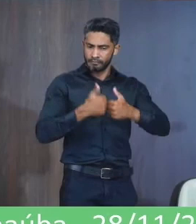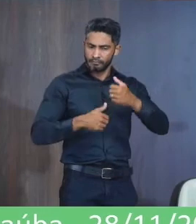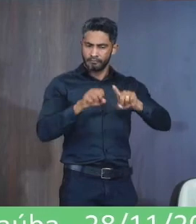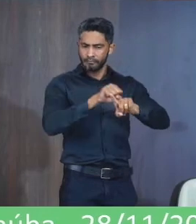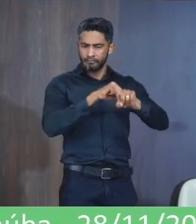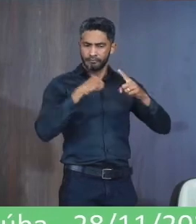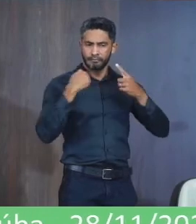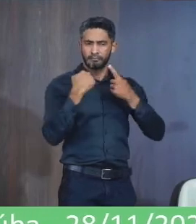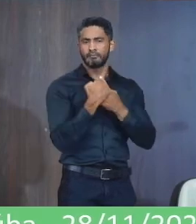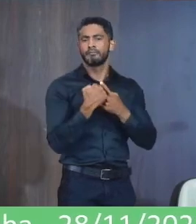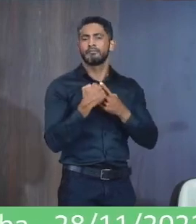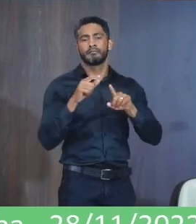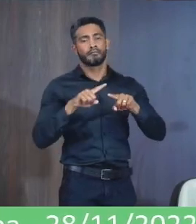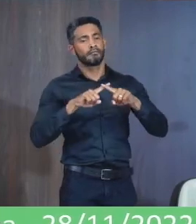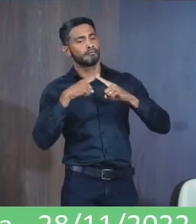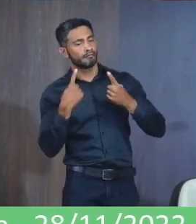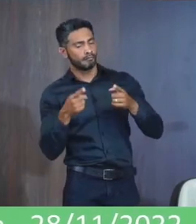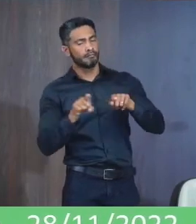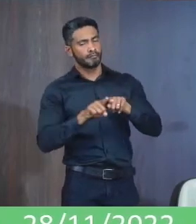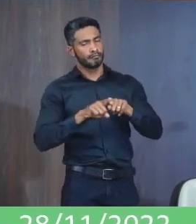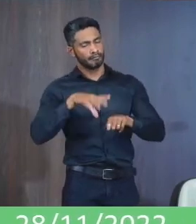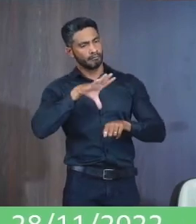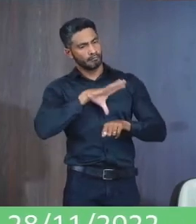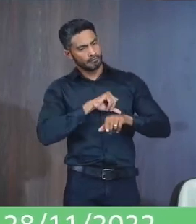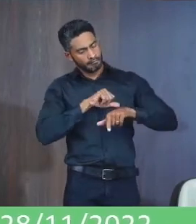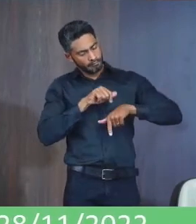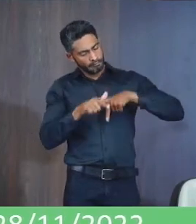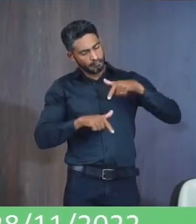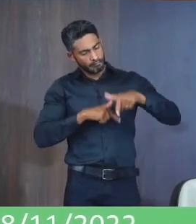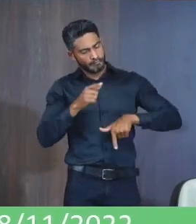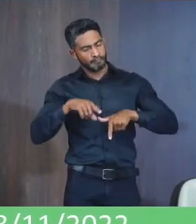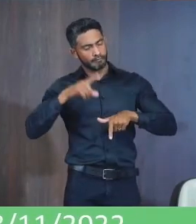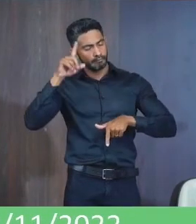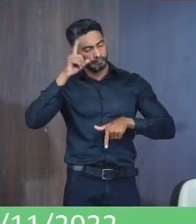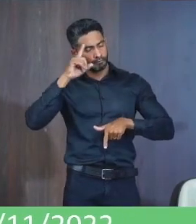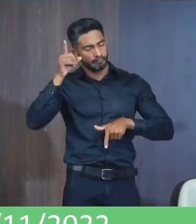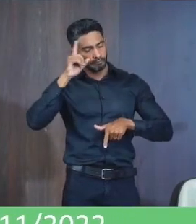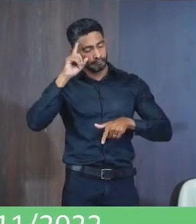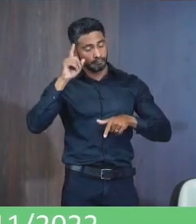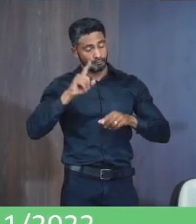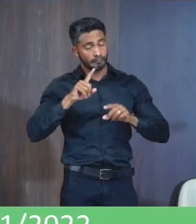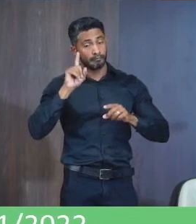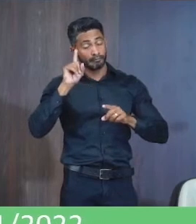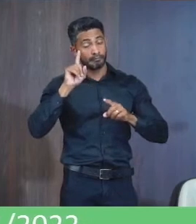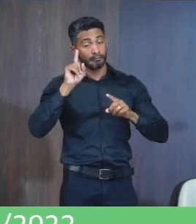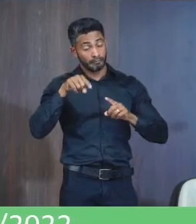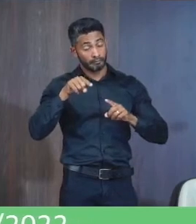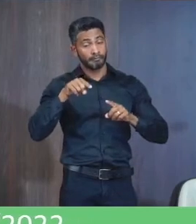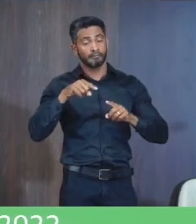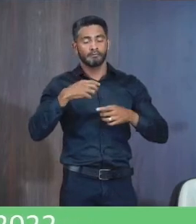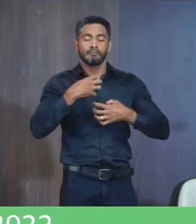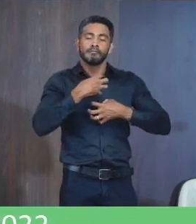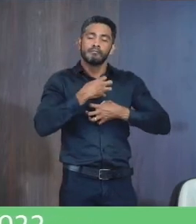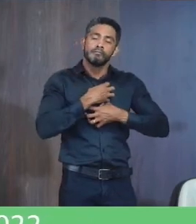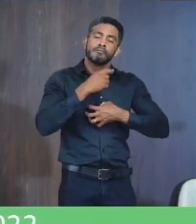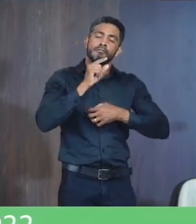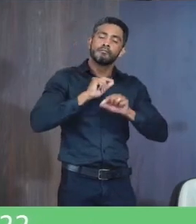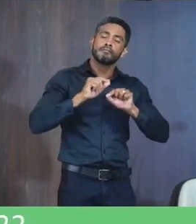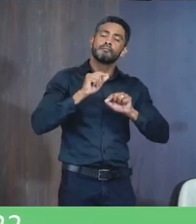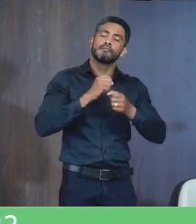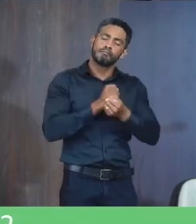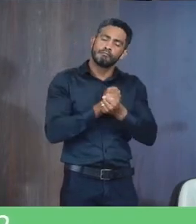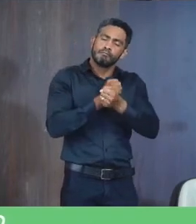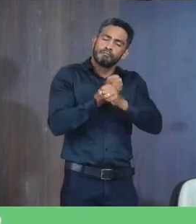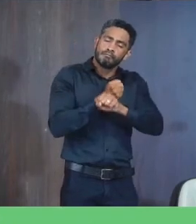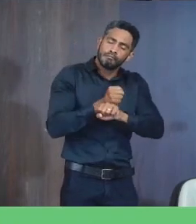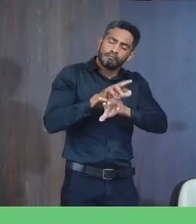Mas acima de tudo Pelo amor Com que realiza Suas ações diárias Pois é Com esse sentimento Que faz toda Essa